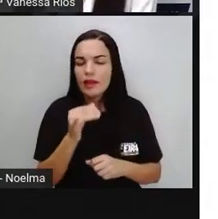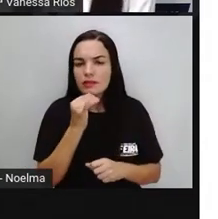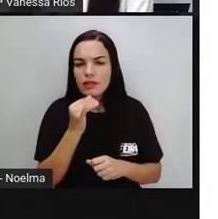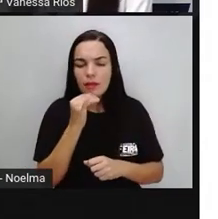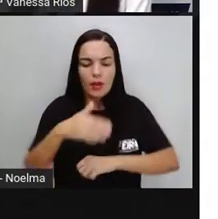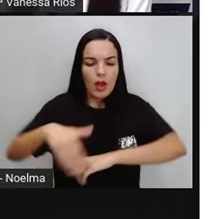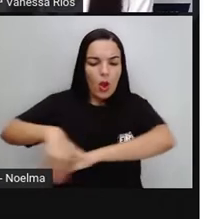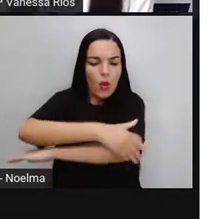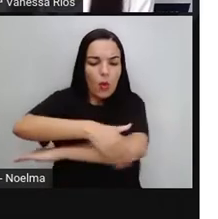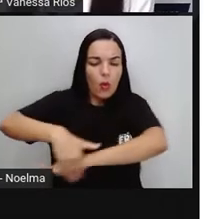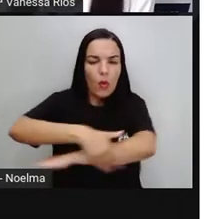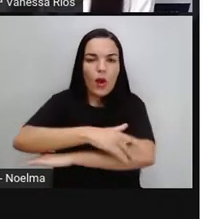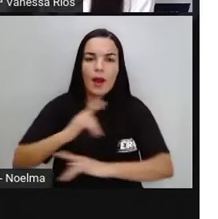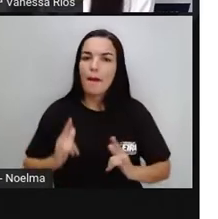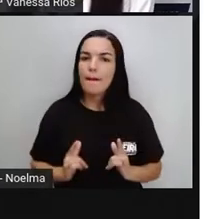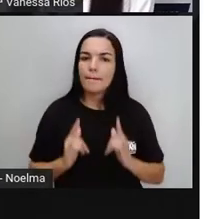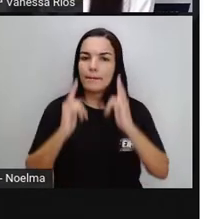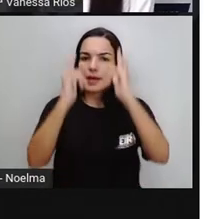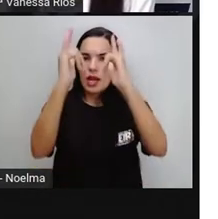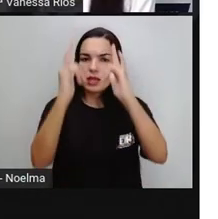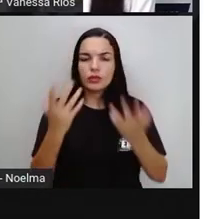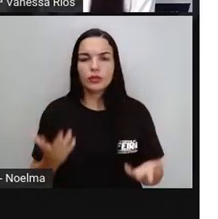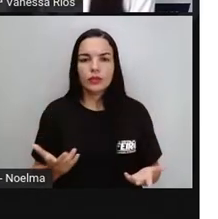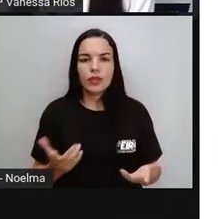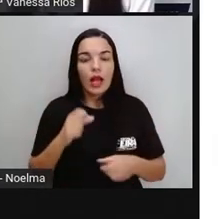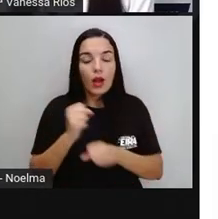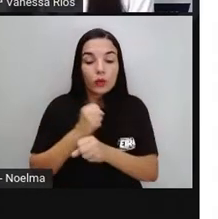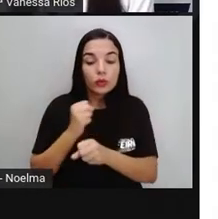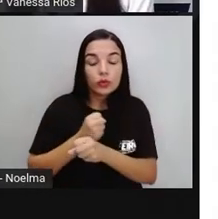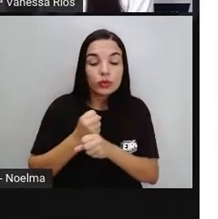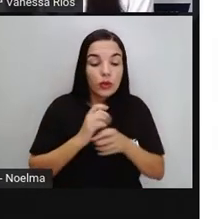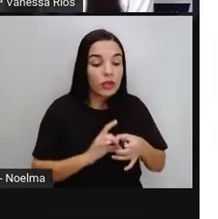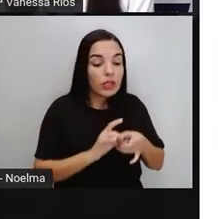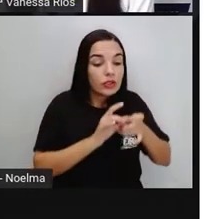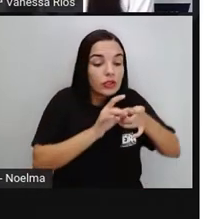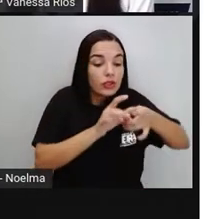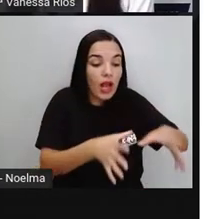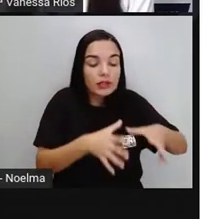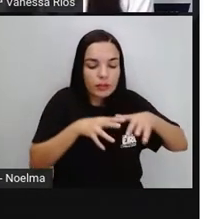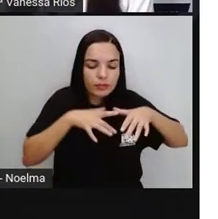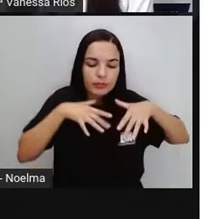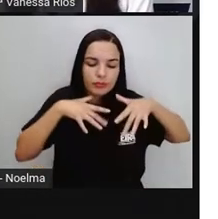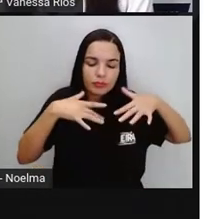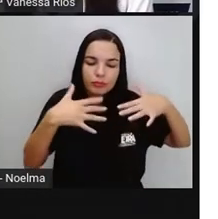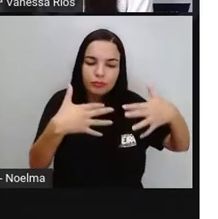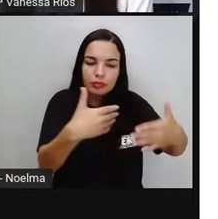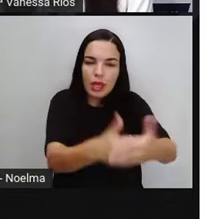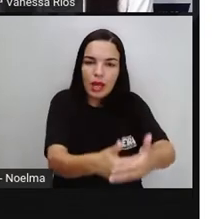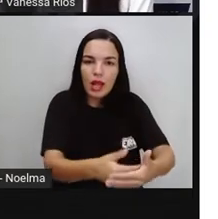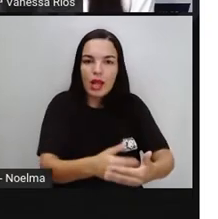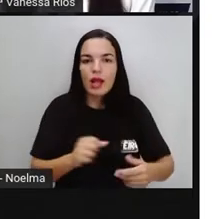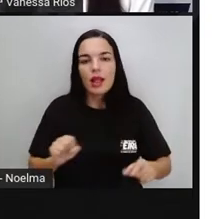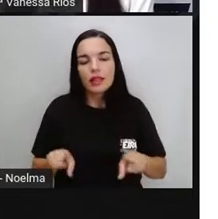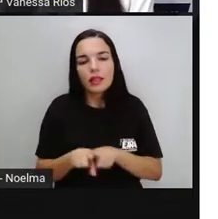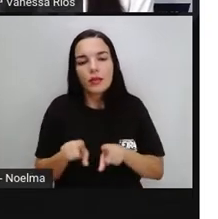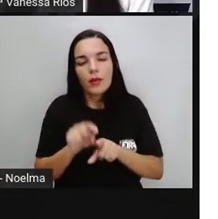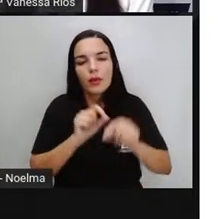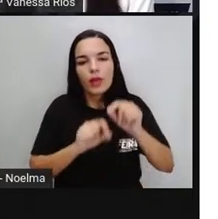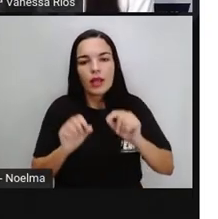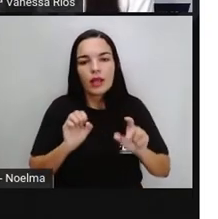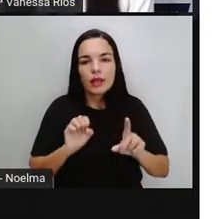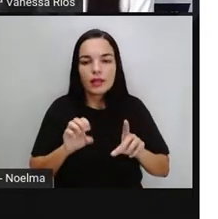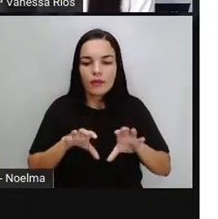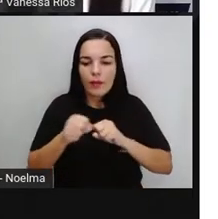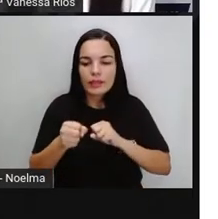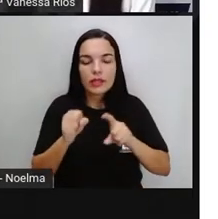avenidas, que são construções deixadas aí, ficam na história, na formação das sociedades